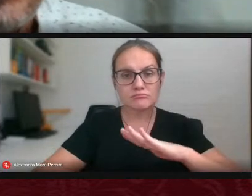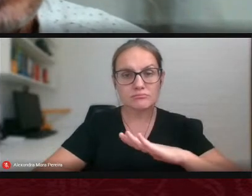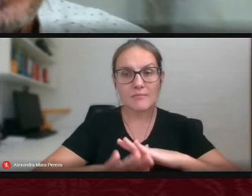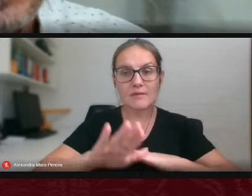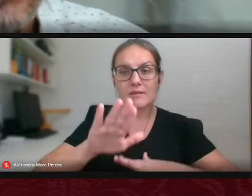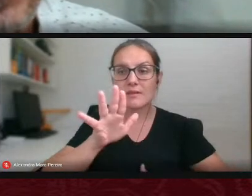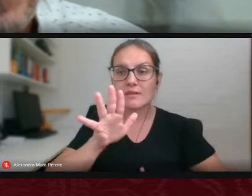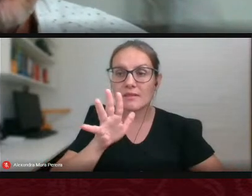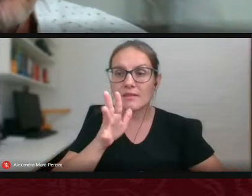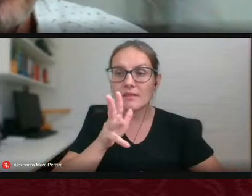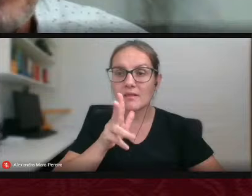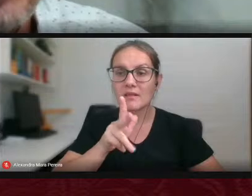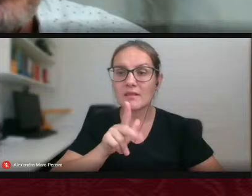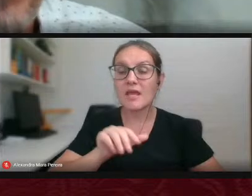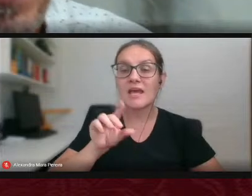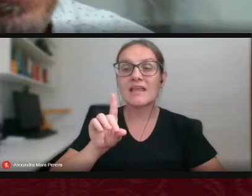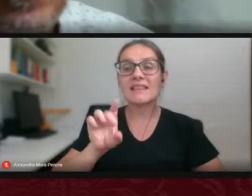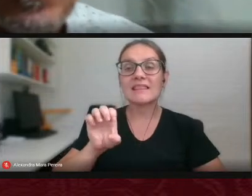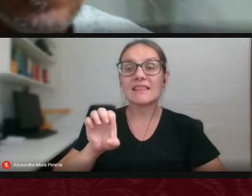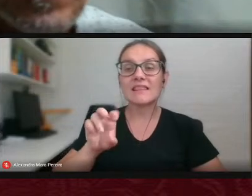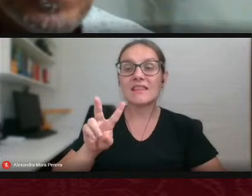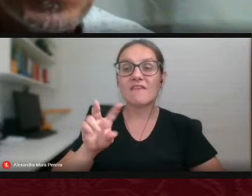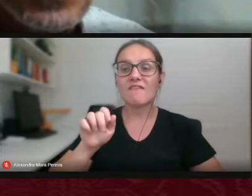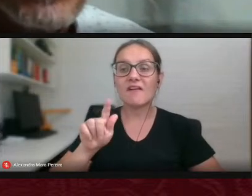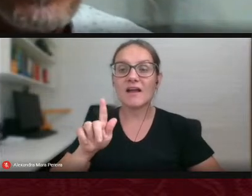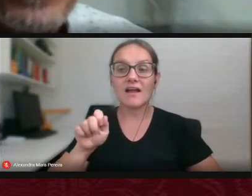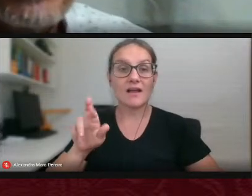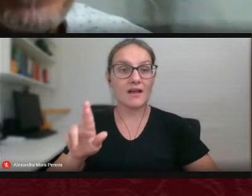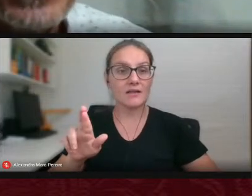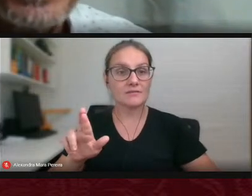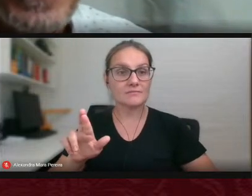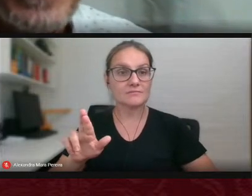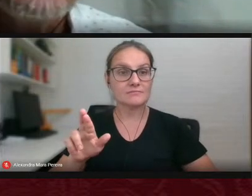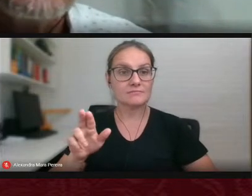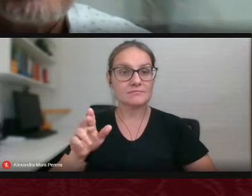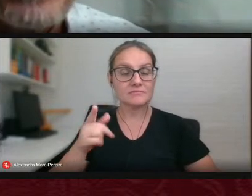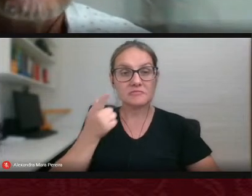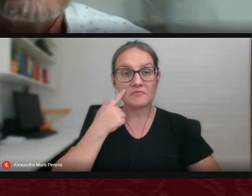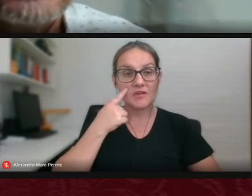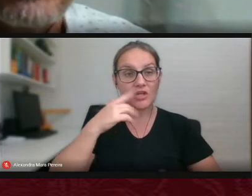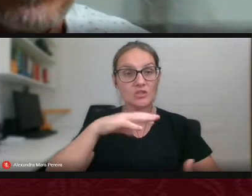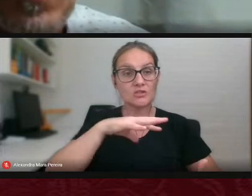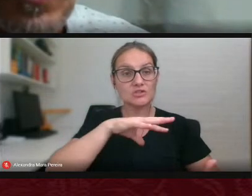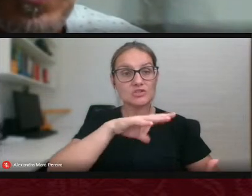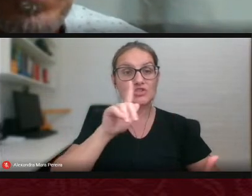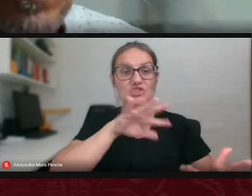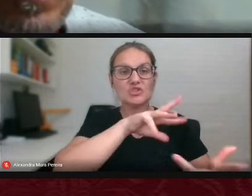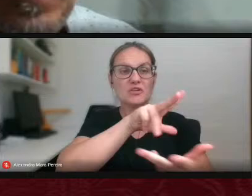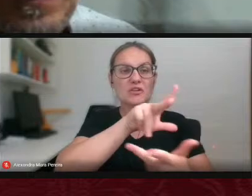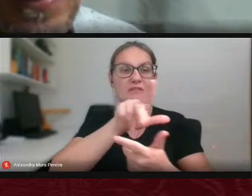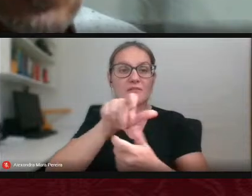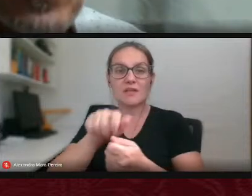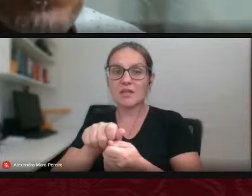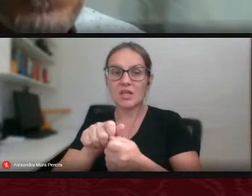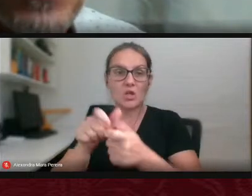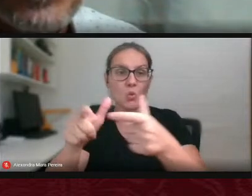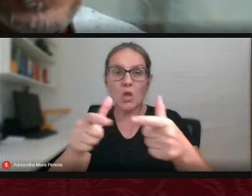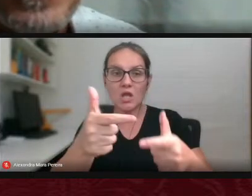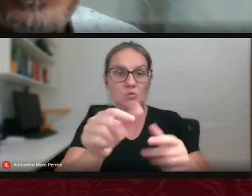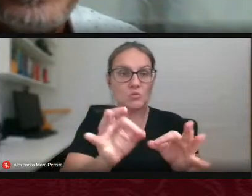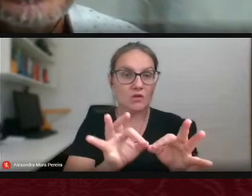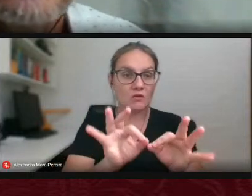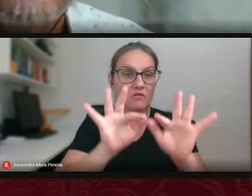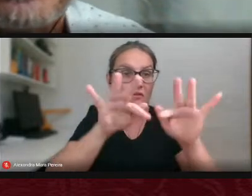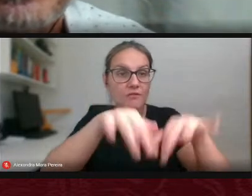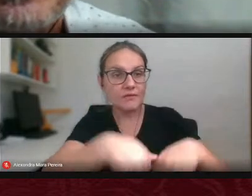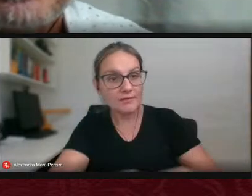devagar mas também devagar geografias marginais e o espaço ínfimo cartografias